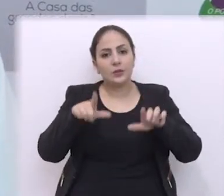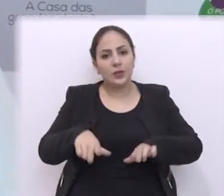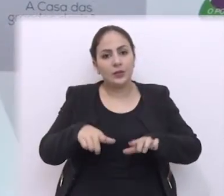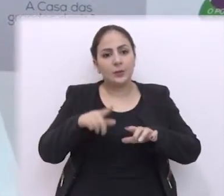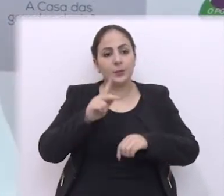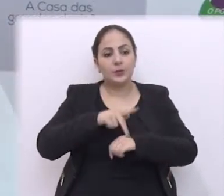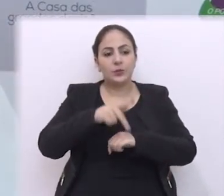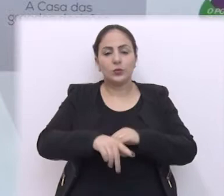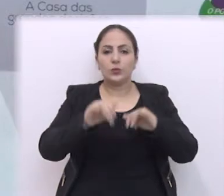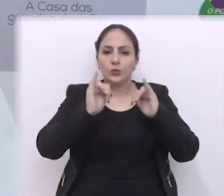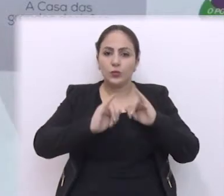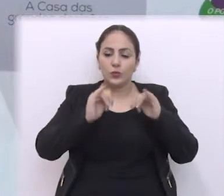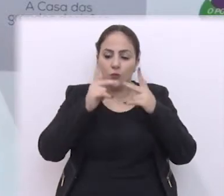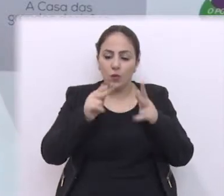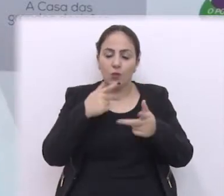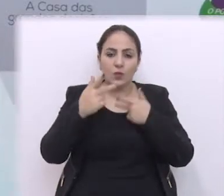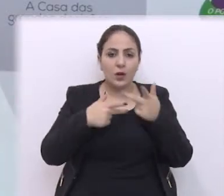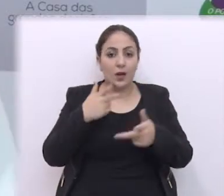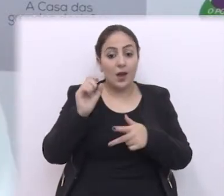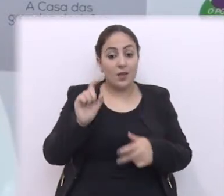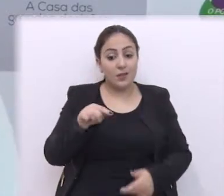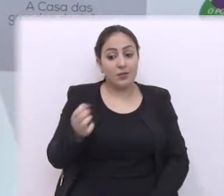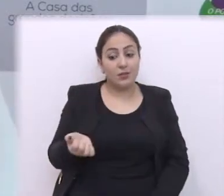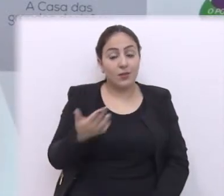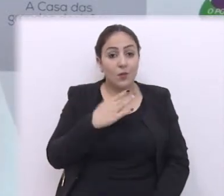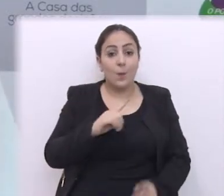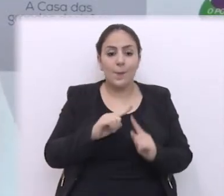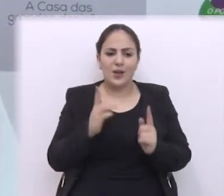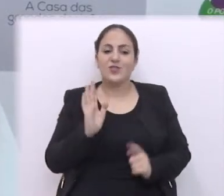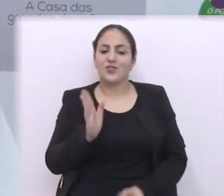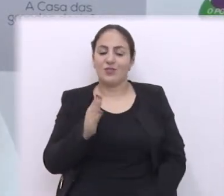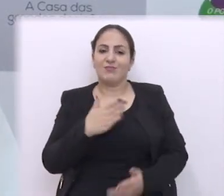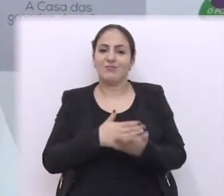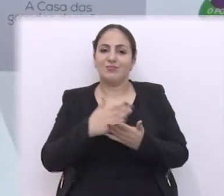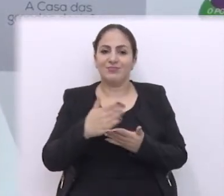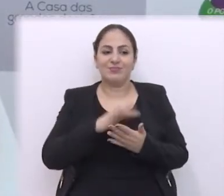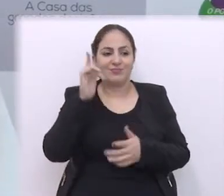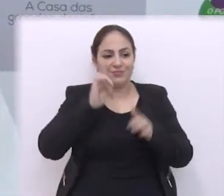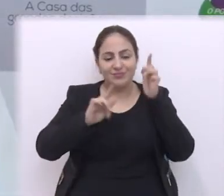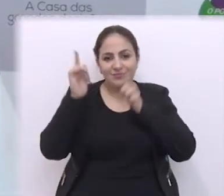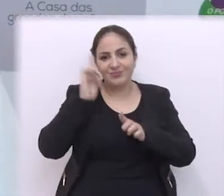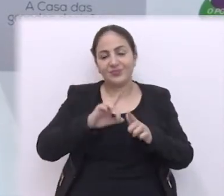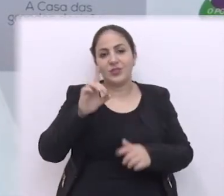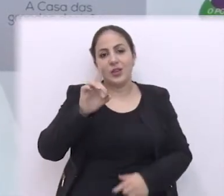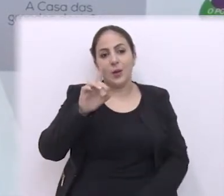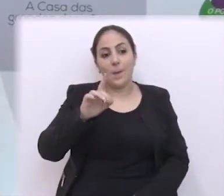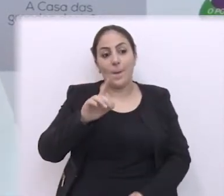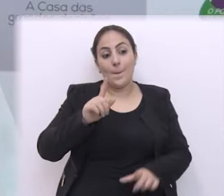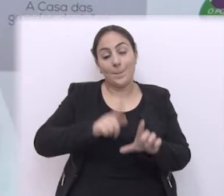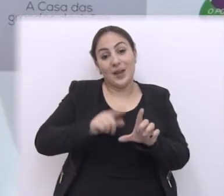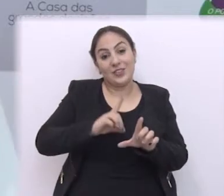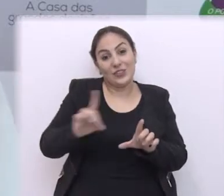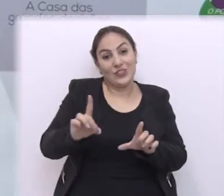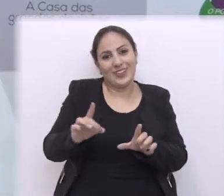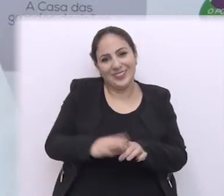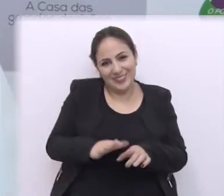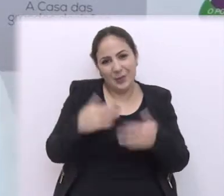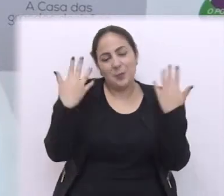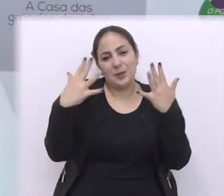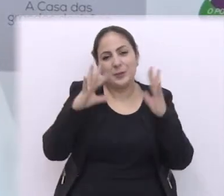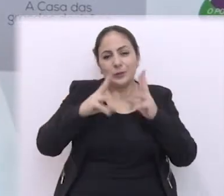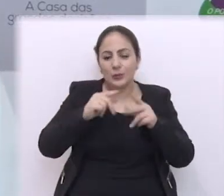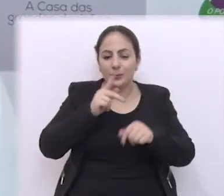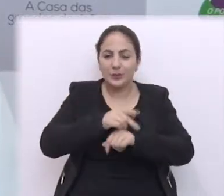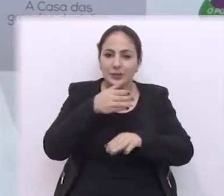Passo Fundo divulguem porque como a gente já falou é um esporte novo mas que já começou vitorioso com o pé direito parabéns